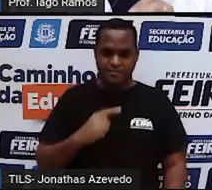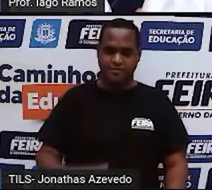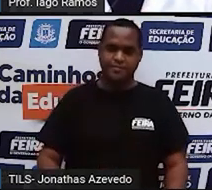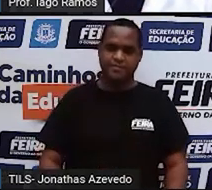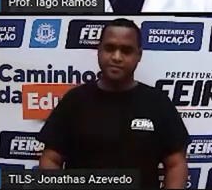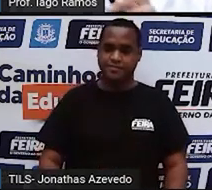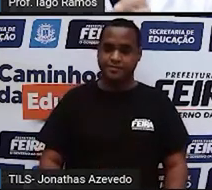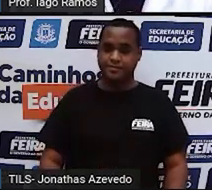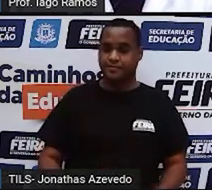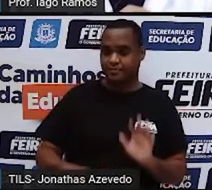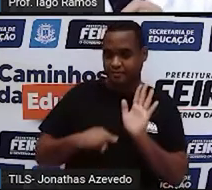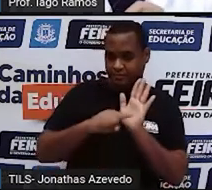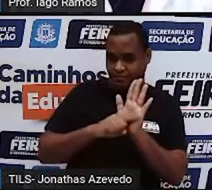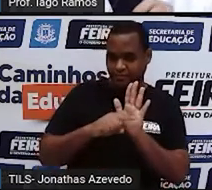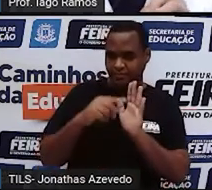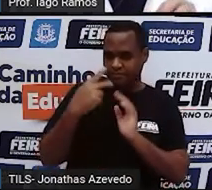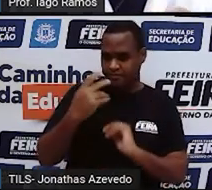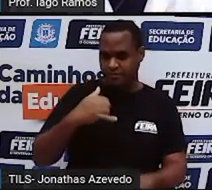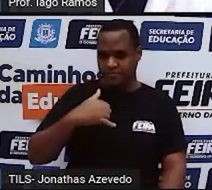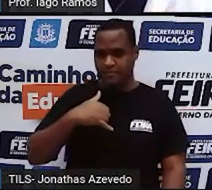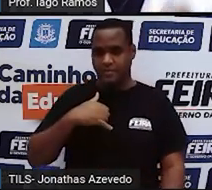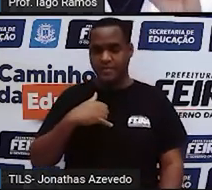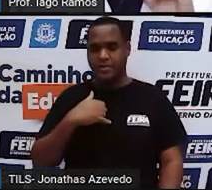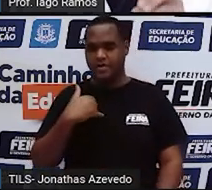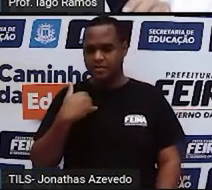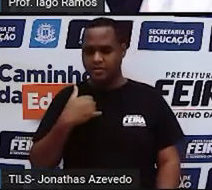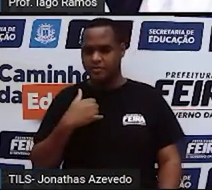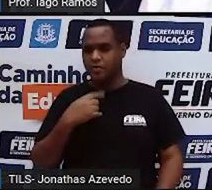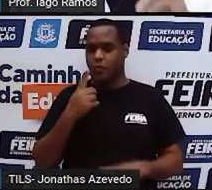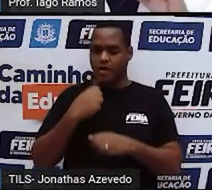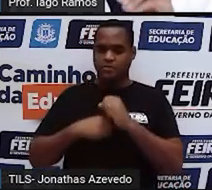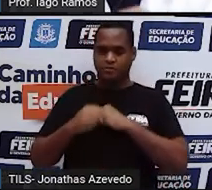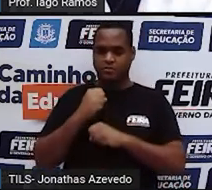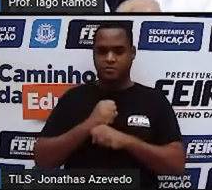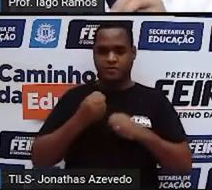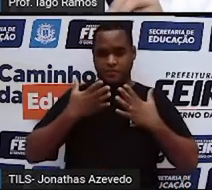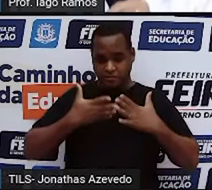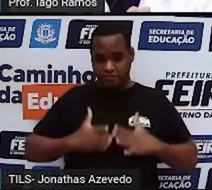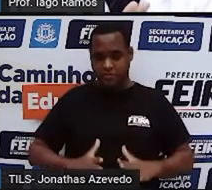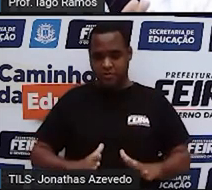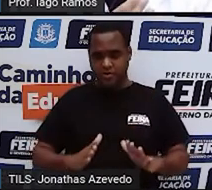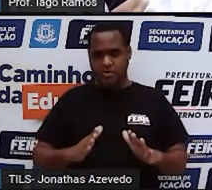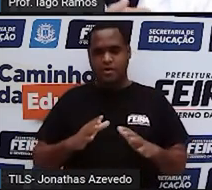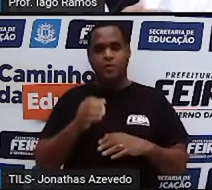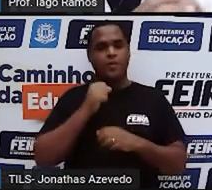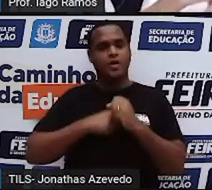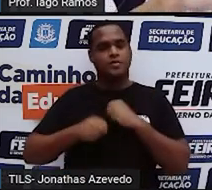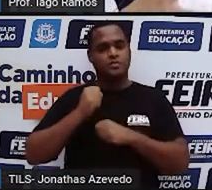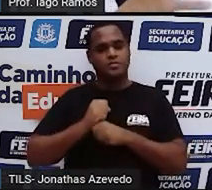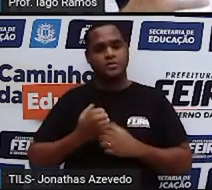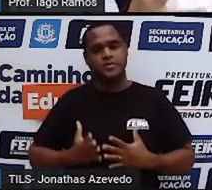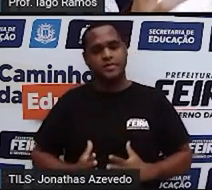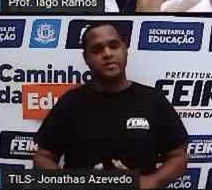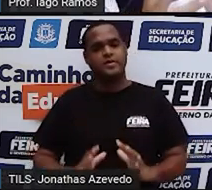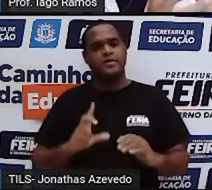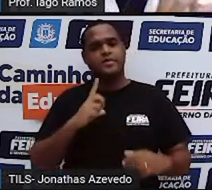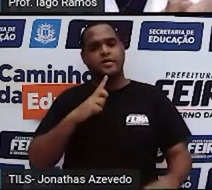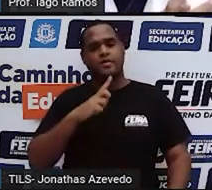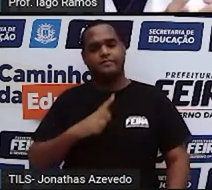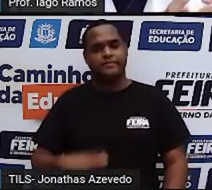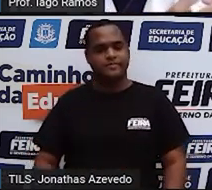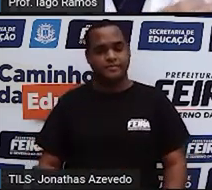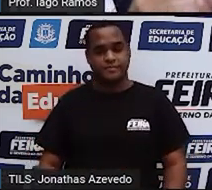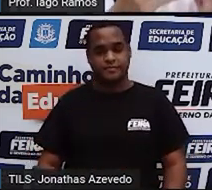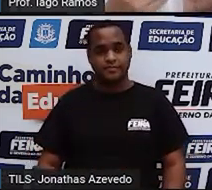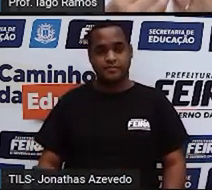subtrair o ano que você nasceu. O número que é o ano que você nasceu. O último resultado